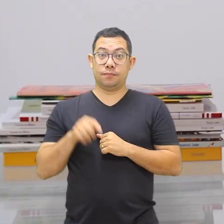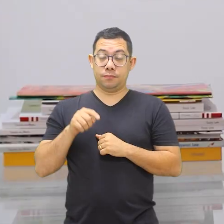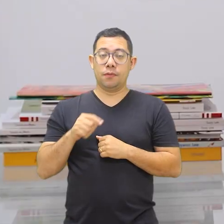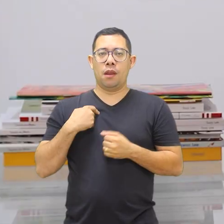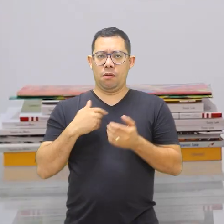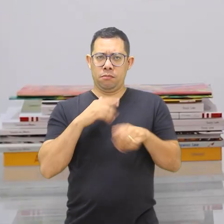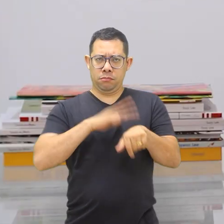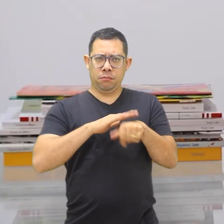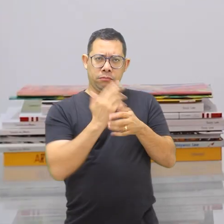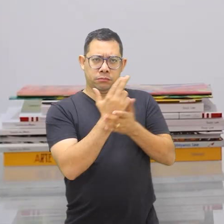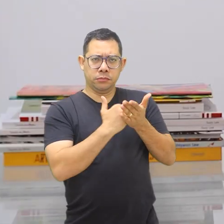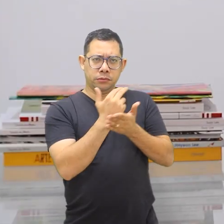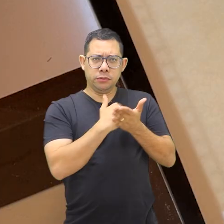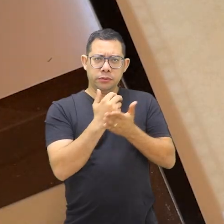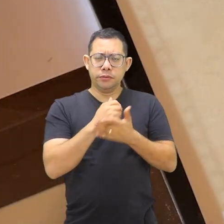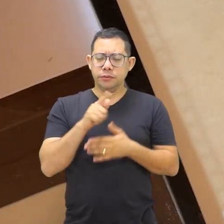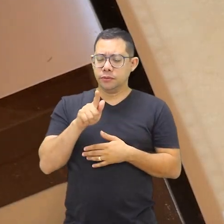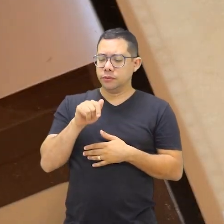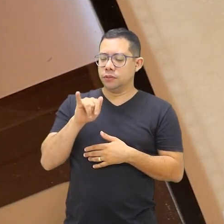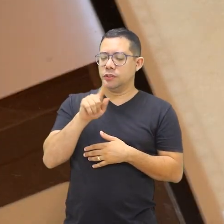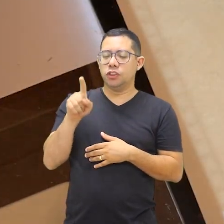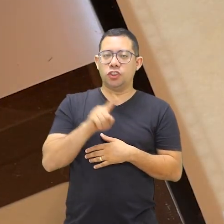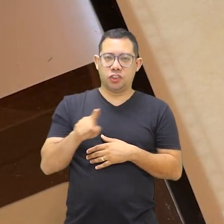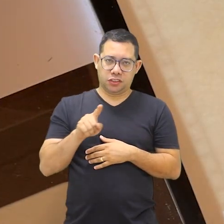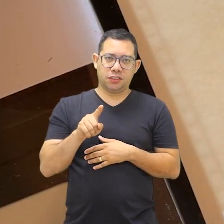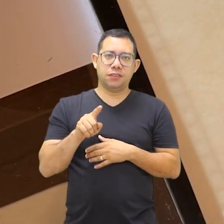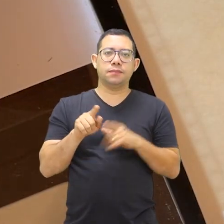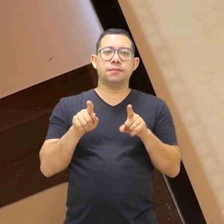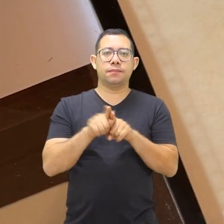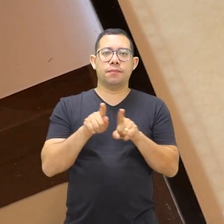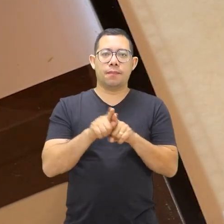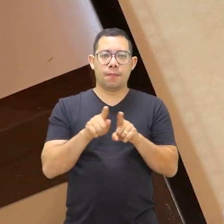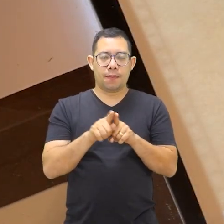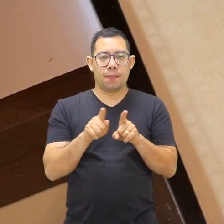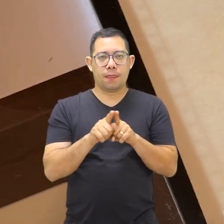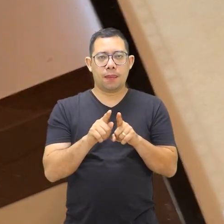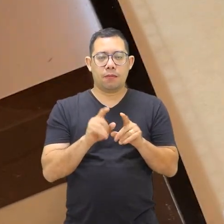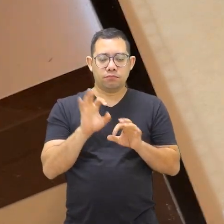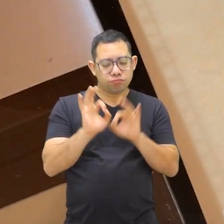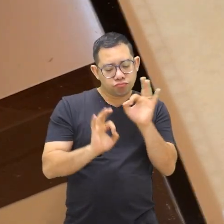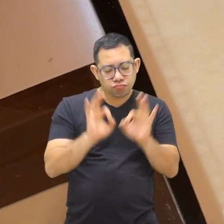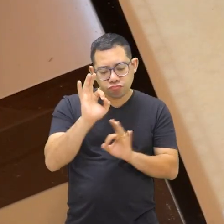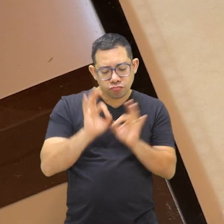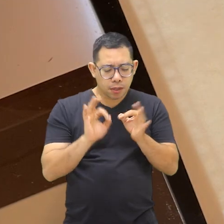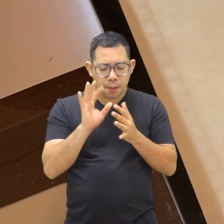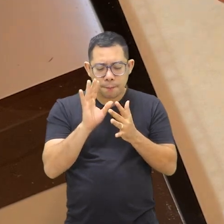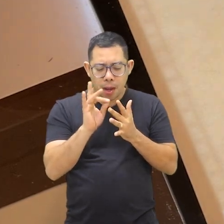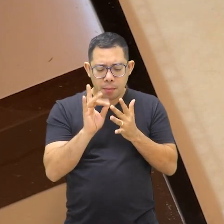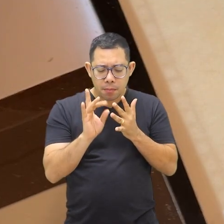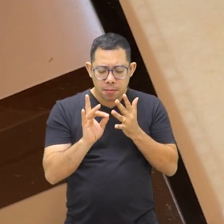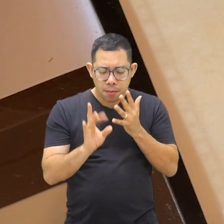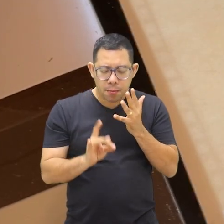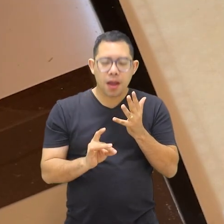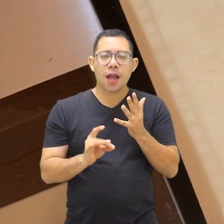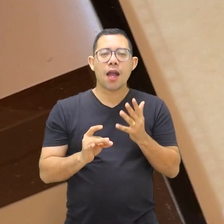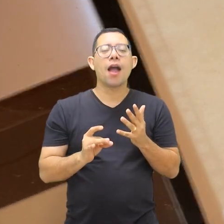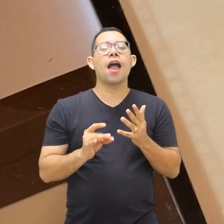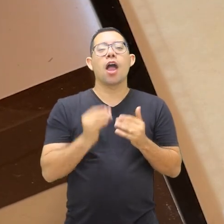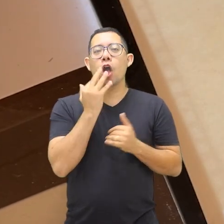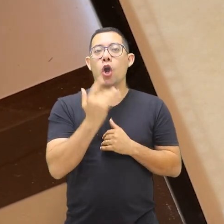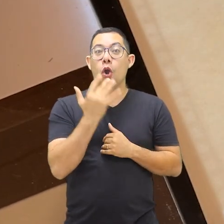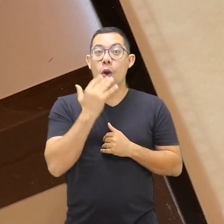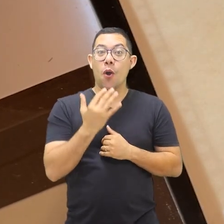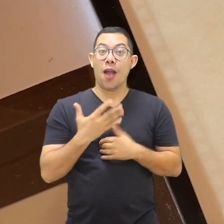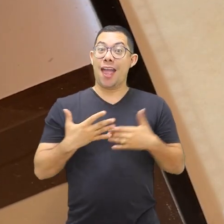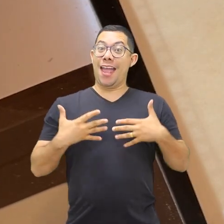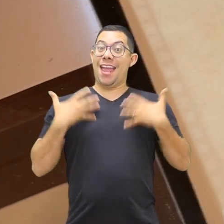Para ilustrar esse livro, eu trabalhei com giz pastel seco e intervenções digitais para chegar no resultado final com as cores bem vivas